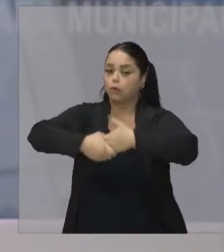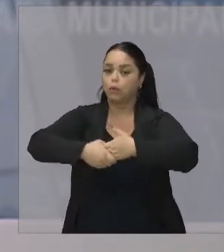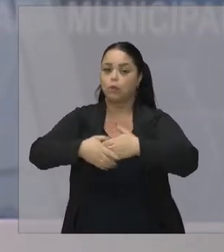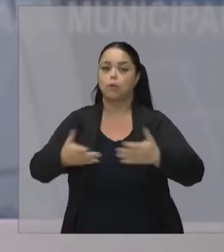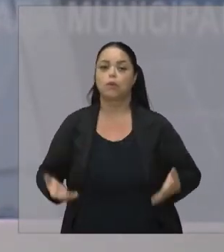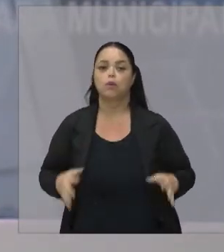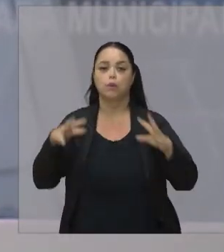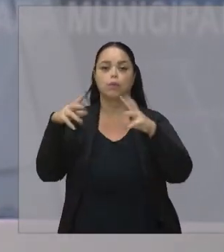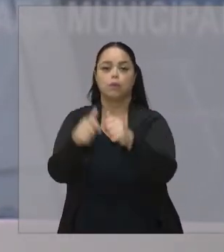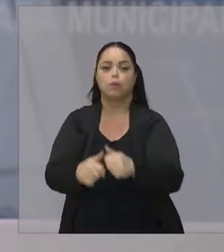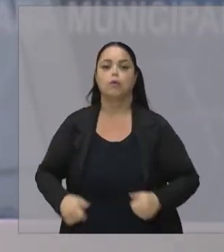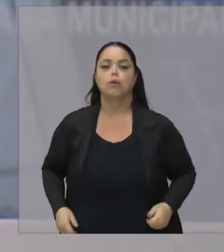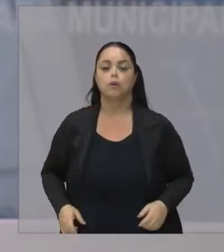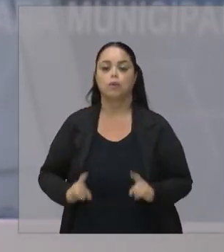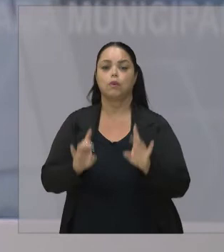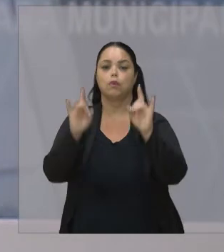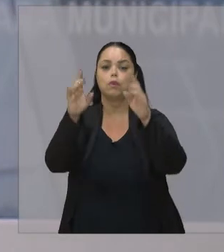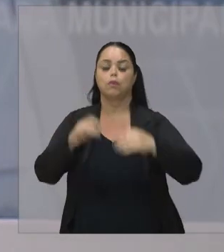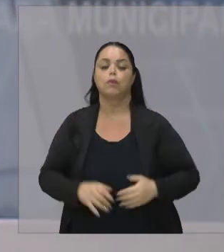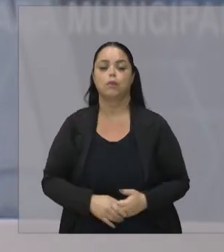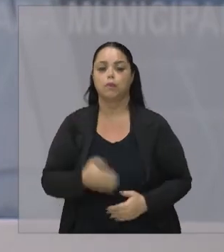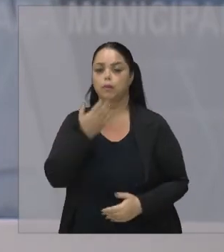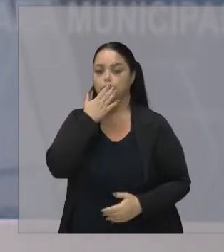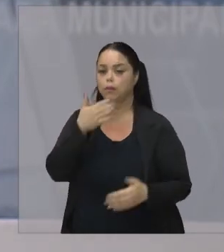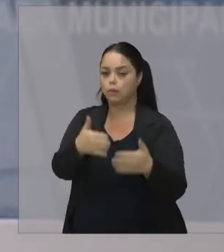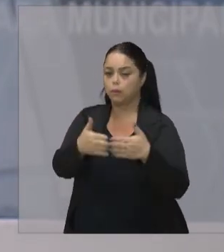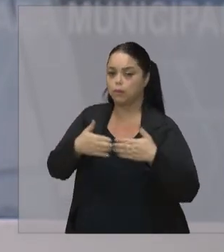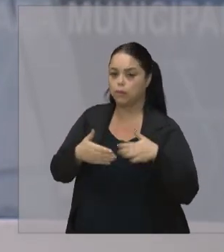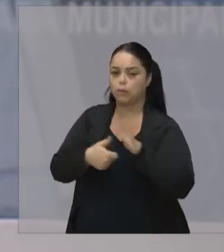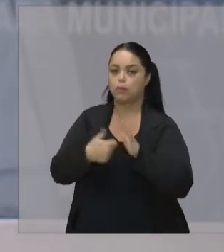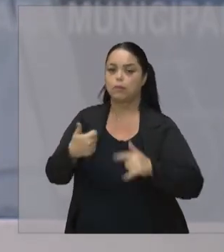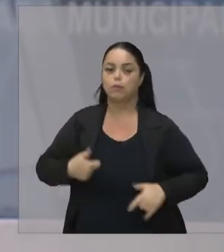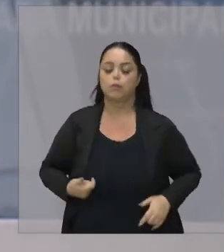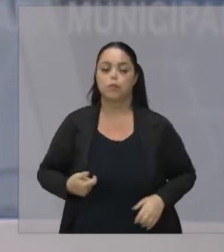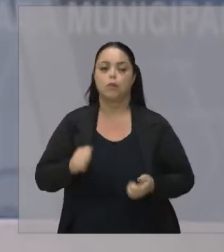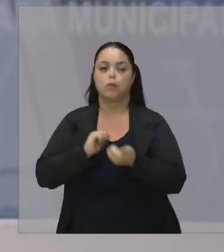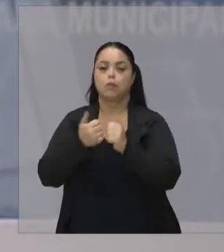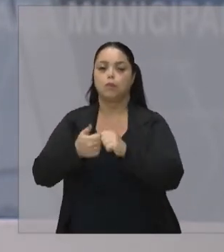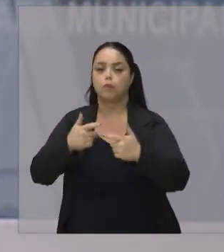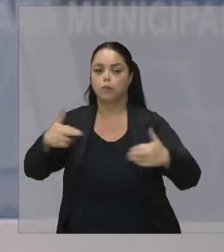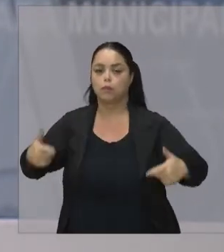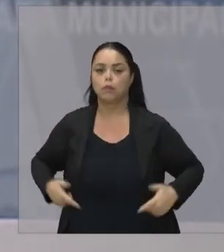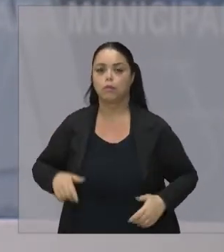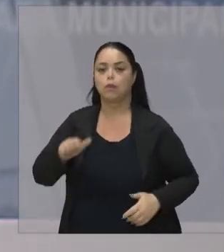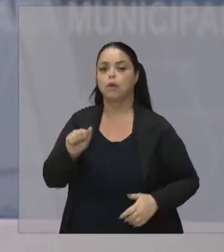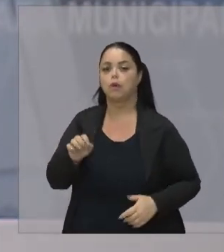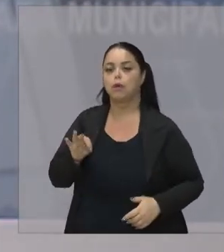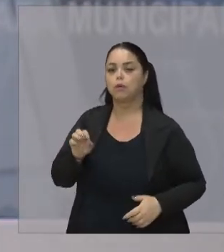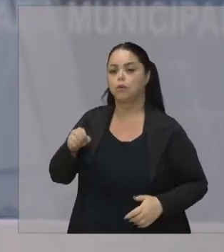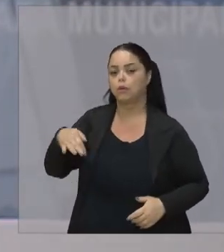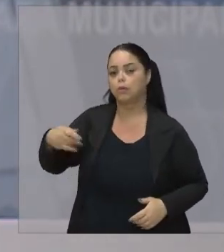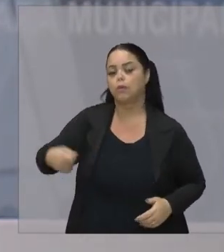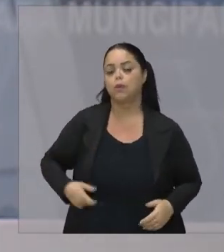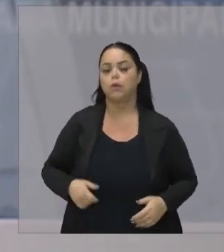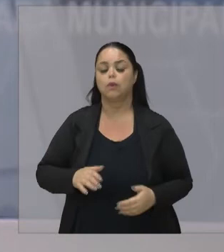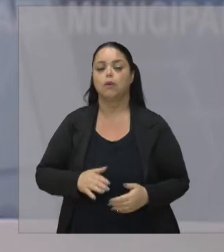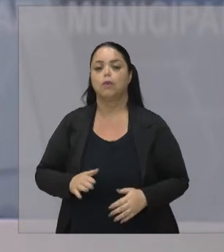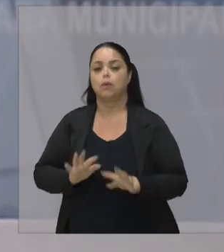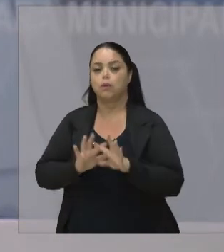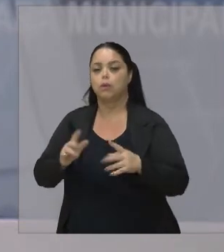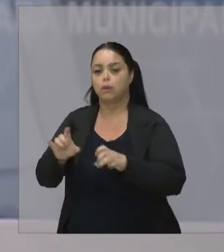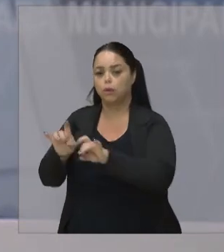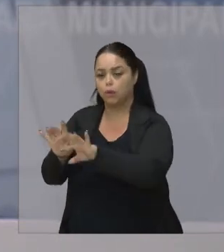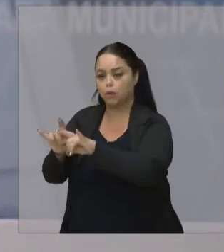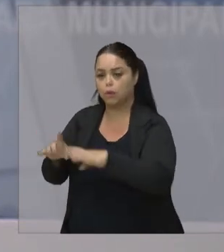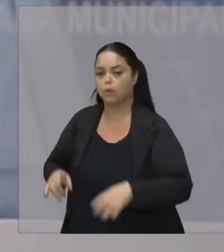Em especial aqui Eu quero pedir licença Cumprimentar os nossos atletas Do Instituto Atron A nossa comissão técnica